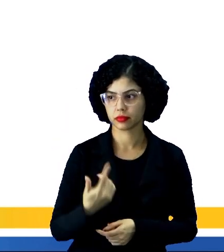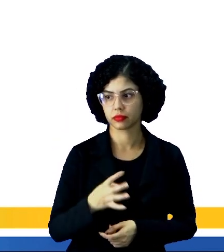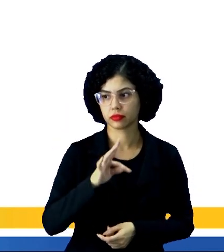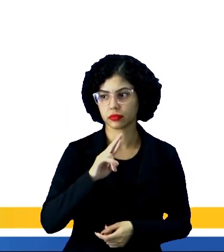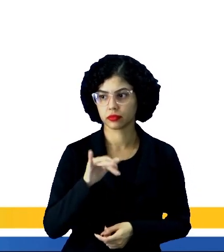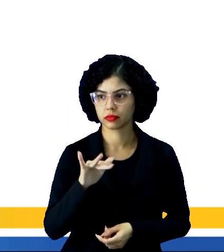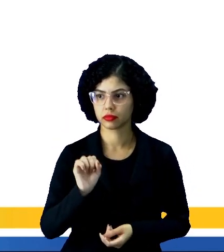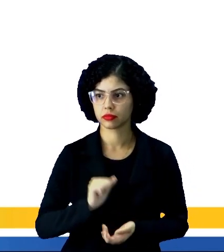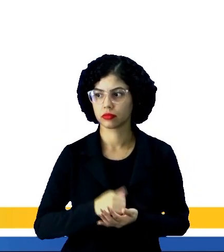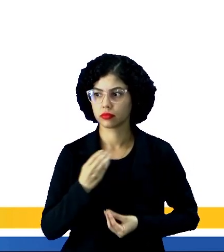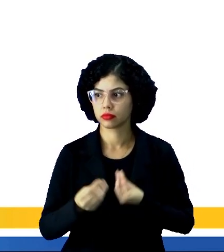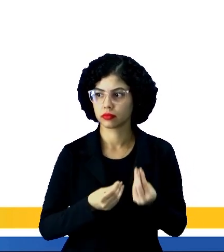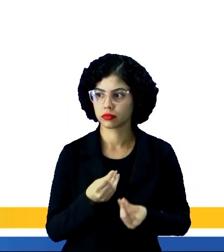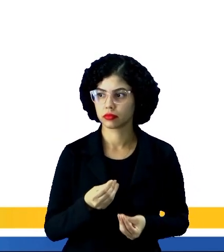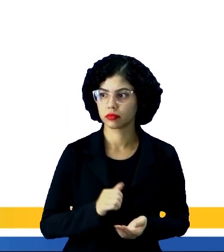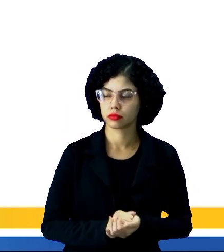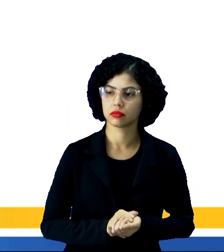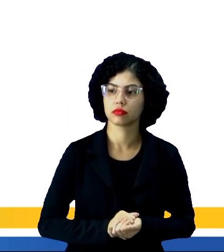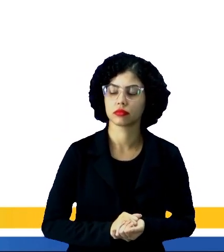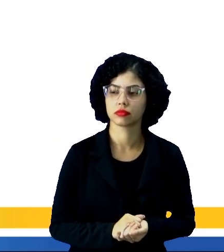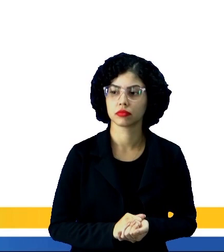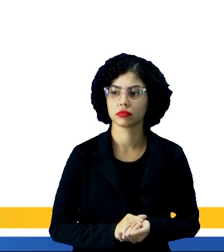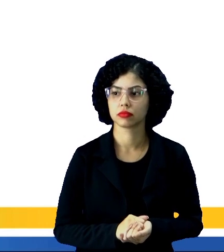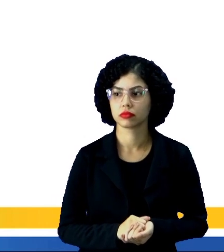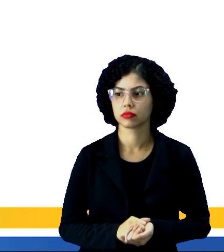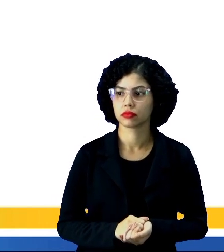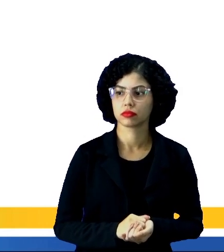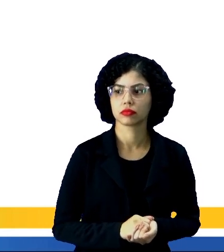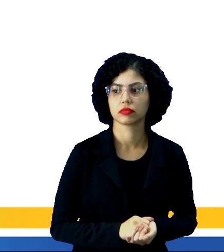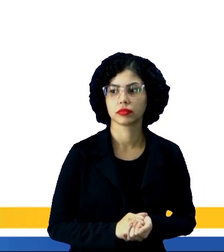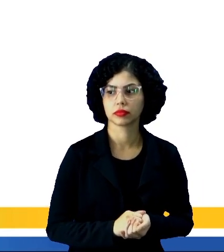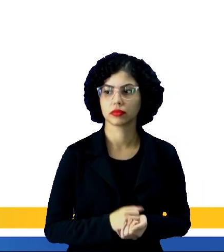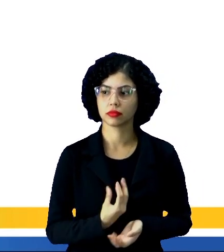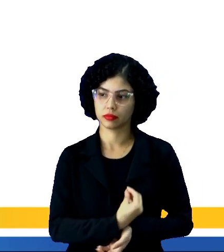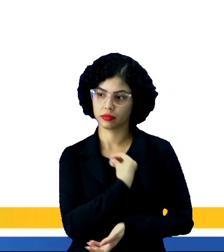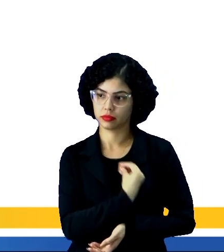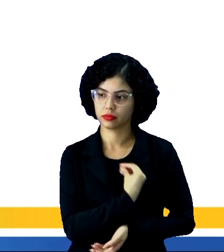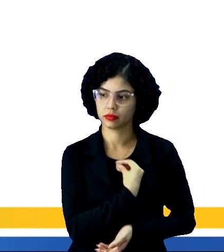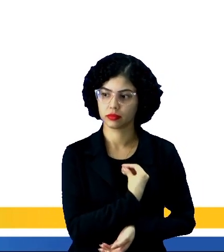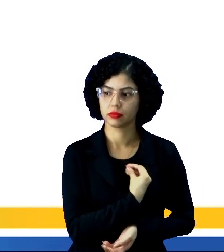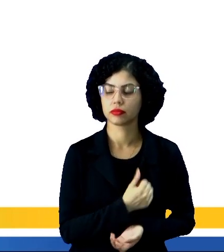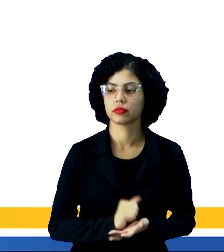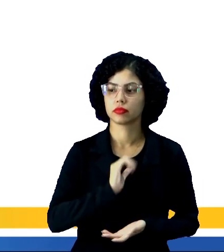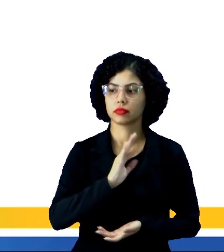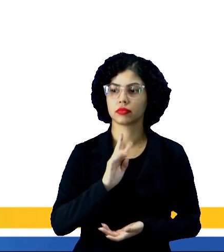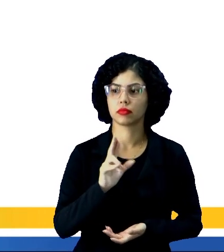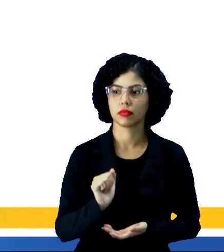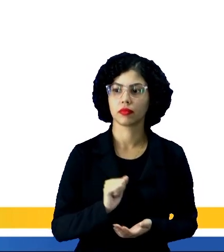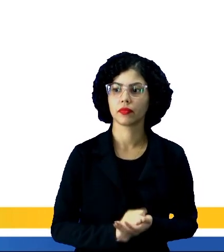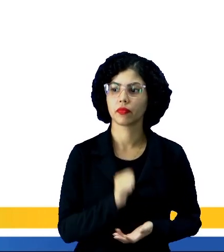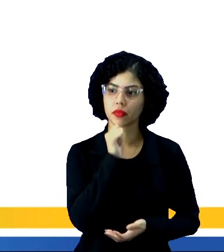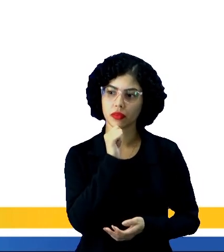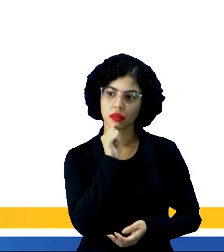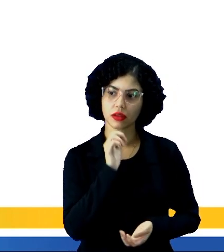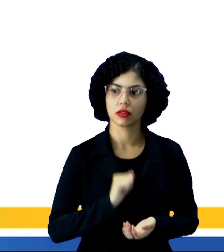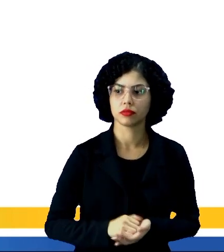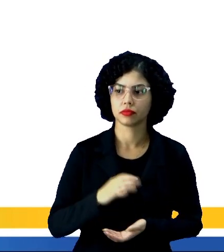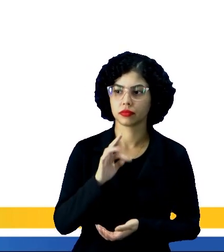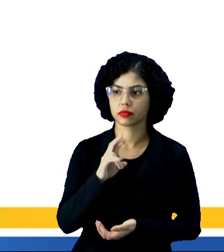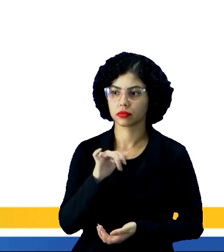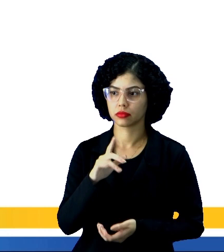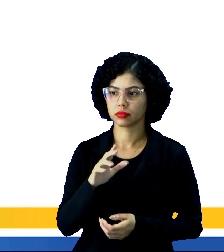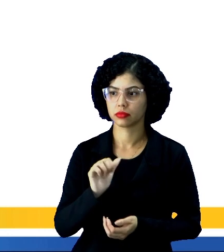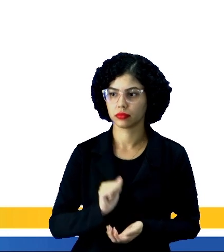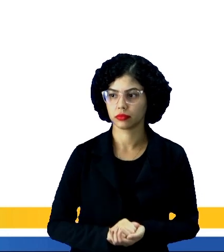após anunciar Tiago Silva para a função. Convocação contestada. Sua presença no Catar, porém,